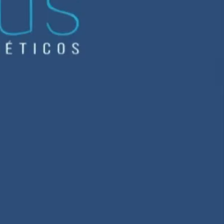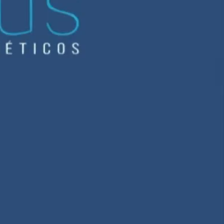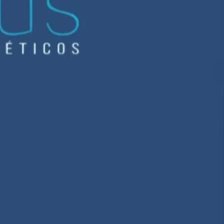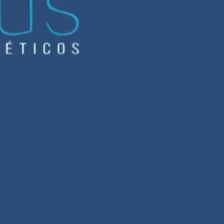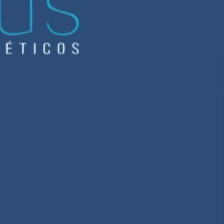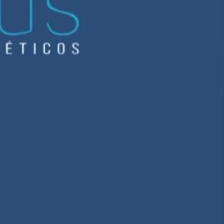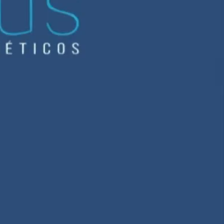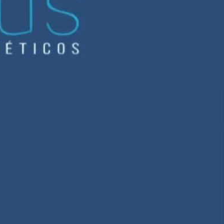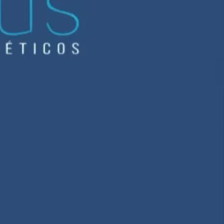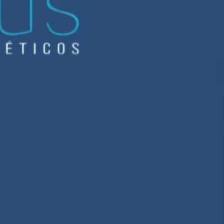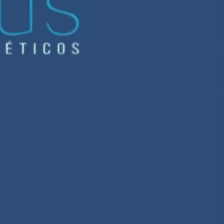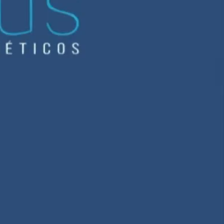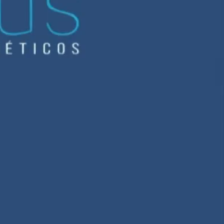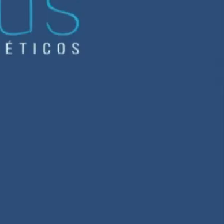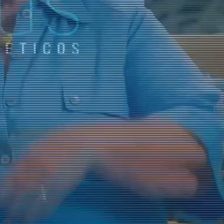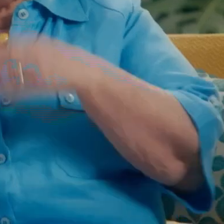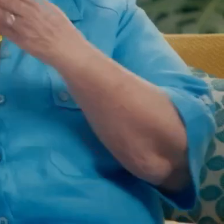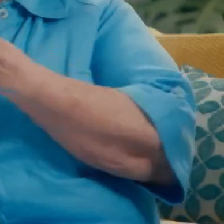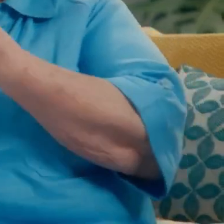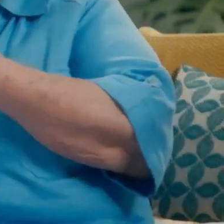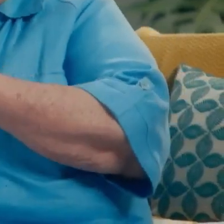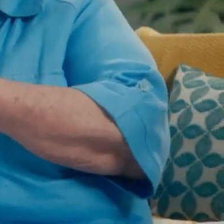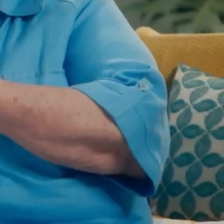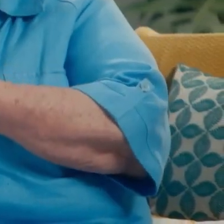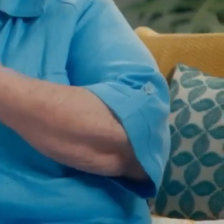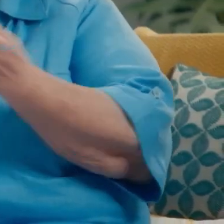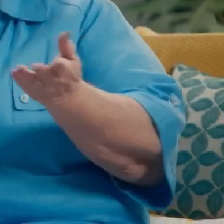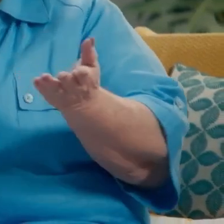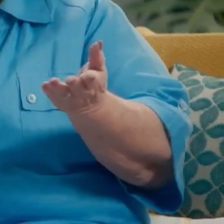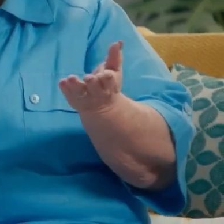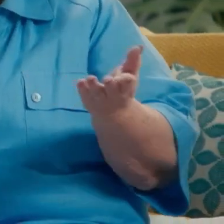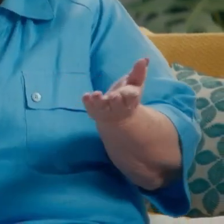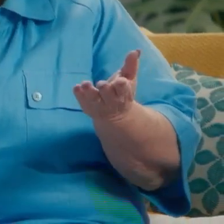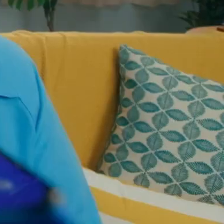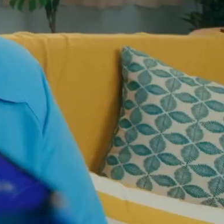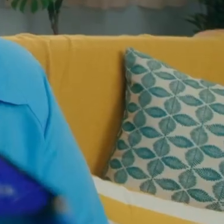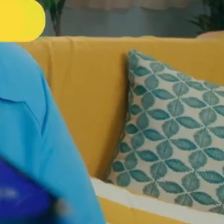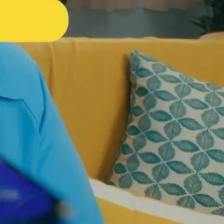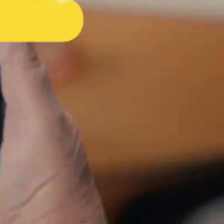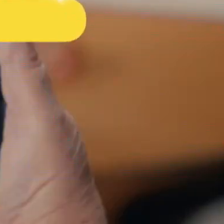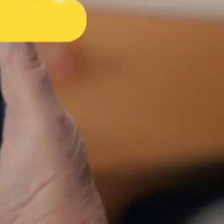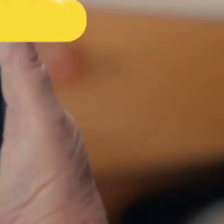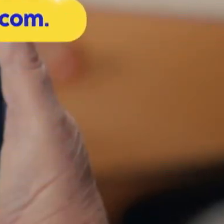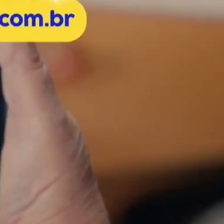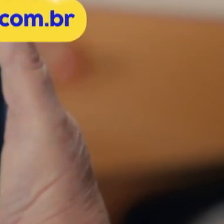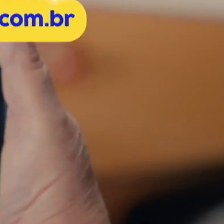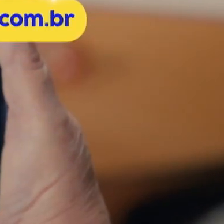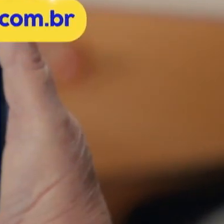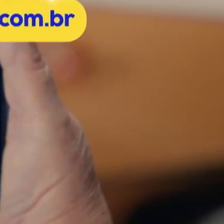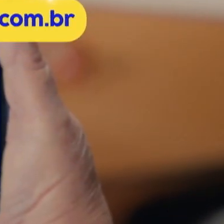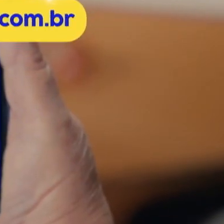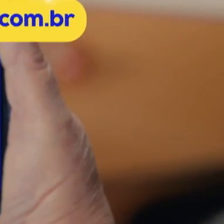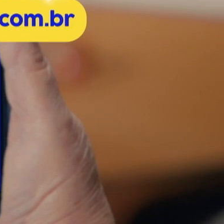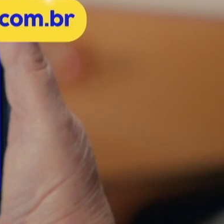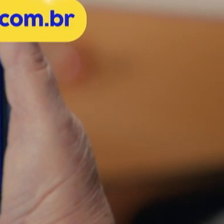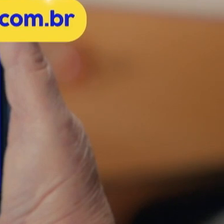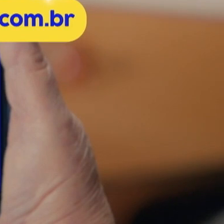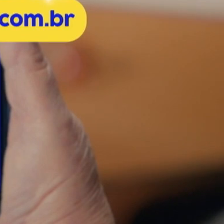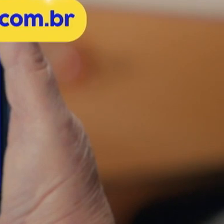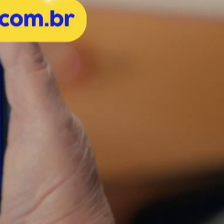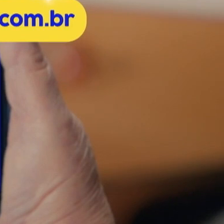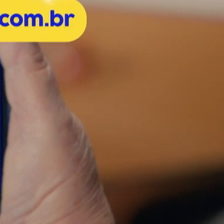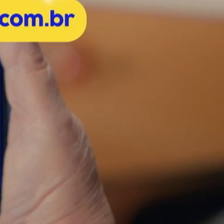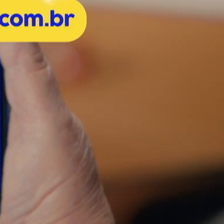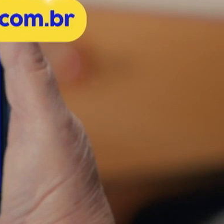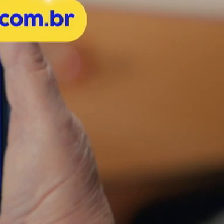você merece todas as noites, e energia em dia equatorial, cadastre-se e concorra a prêmios.